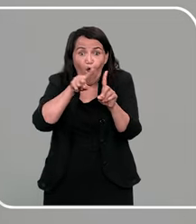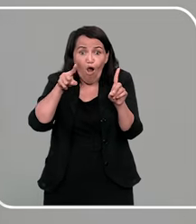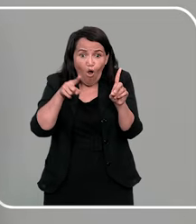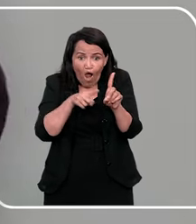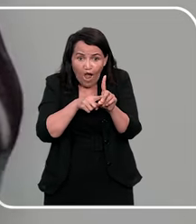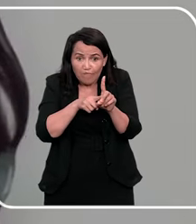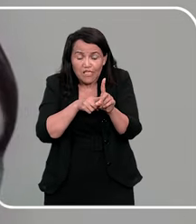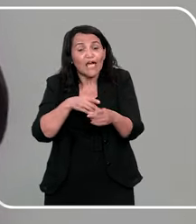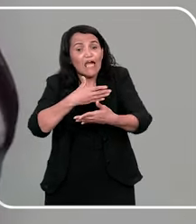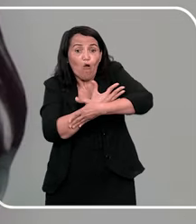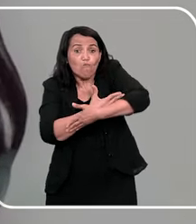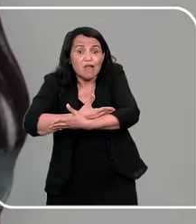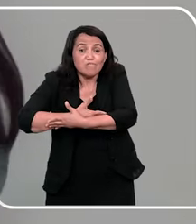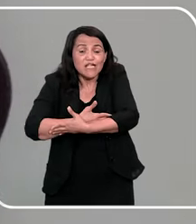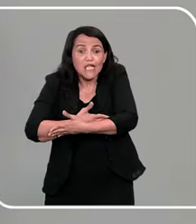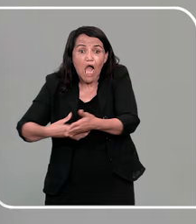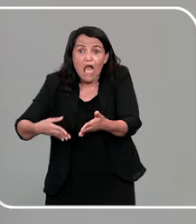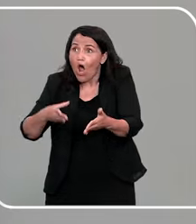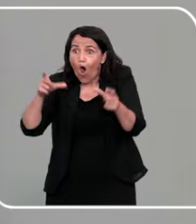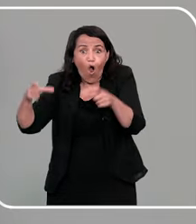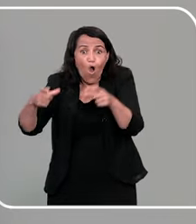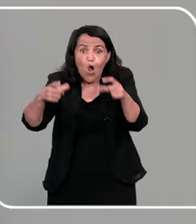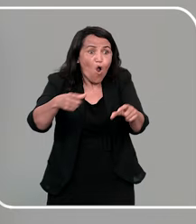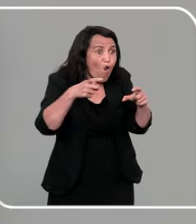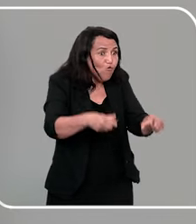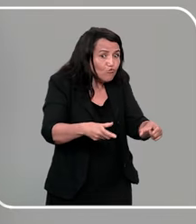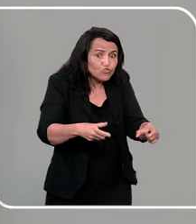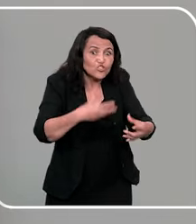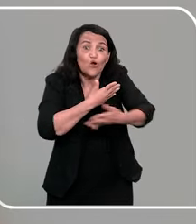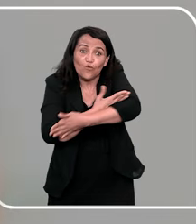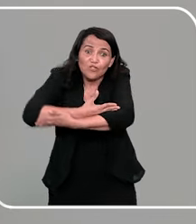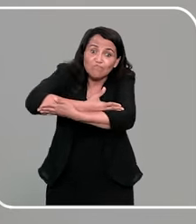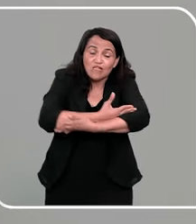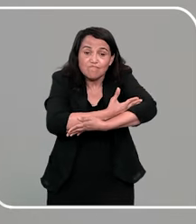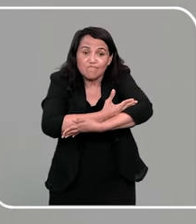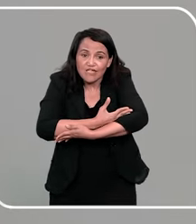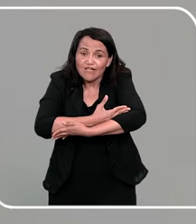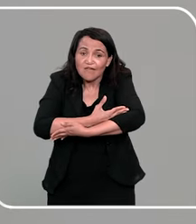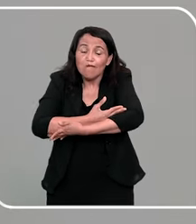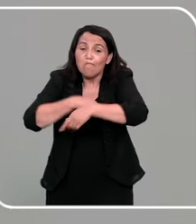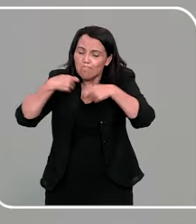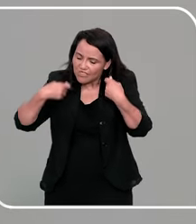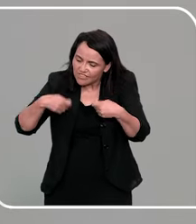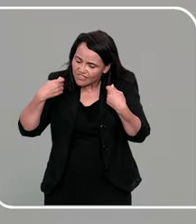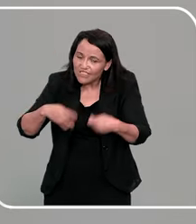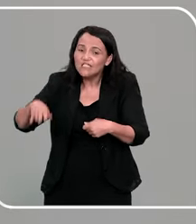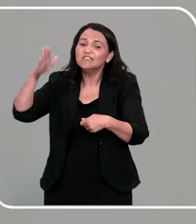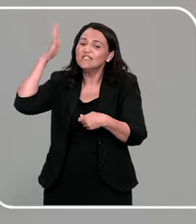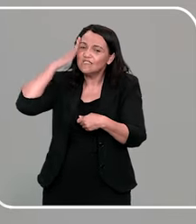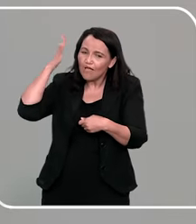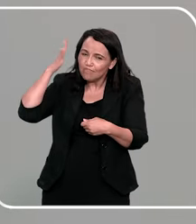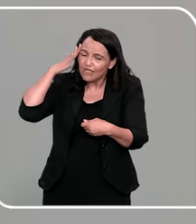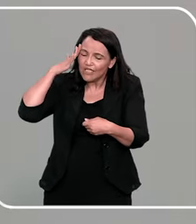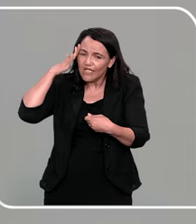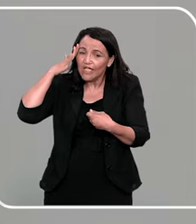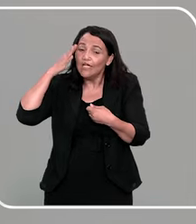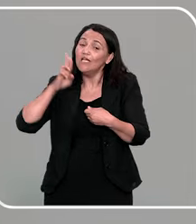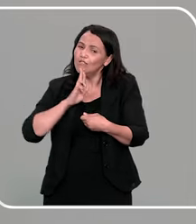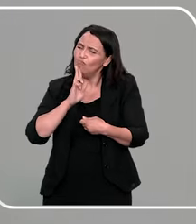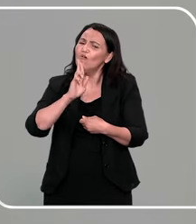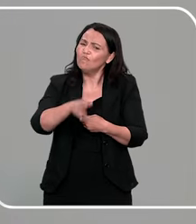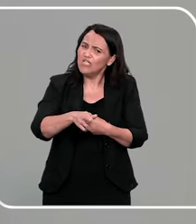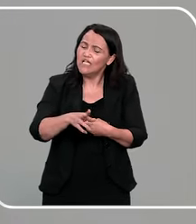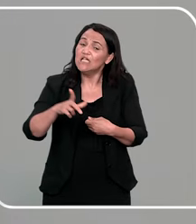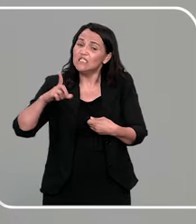por volta de uns 5, 6 anos, às vezes a gente fica sem saber como responder. Também tem um livro muito bacana, da